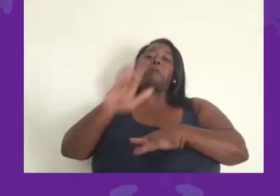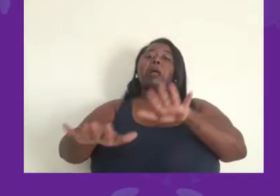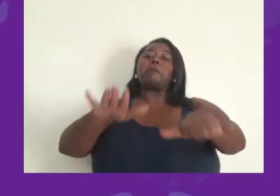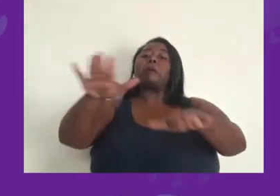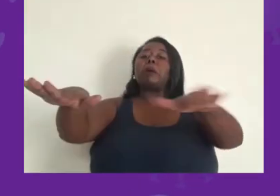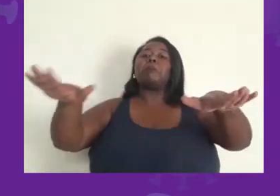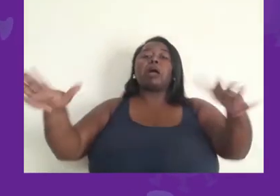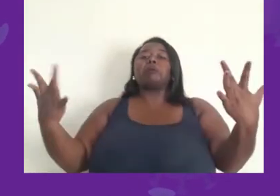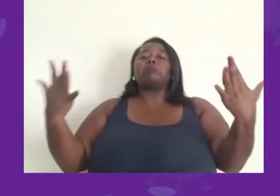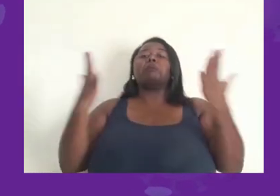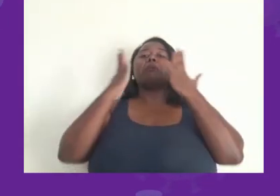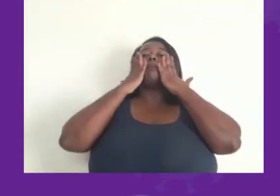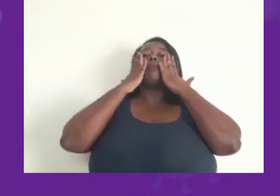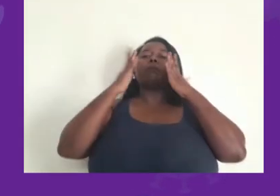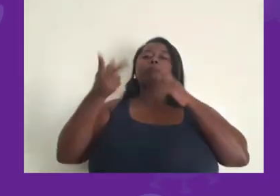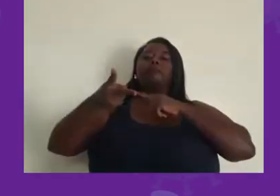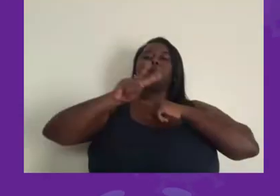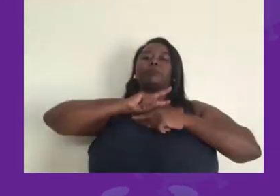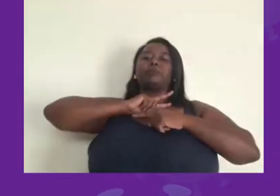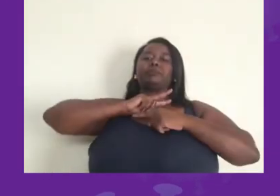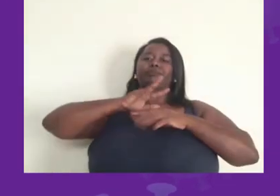pessoas e aí transmitir a doença.